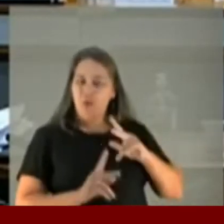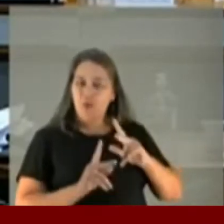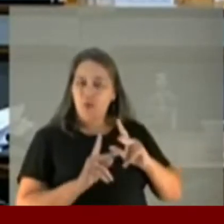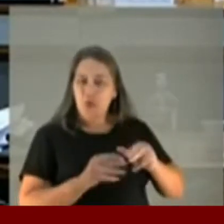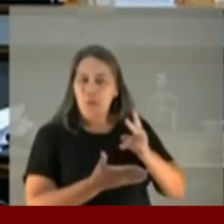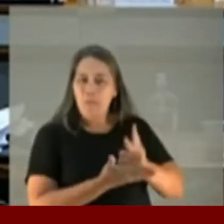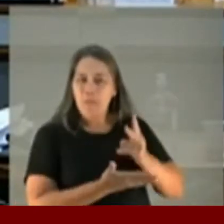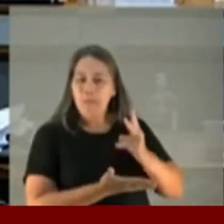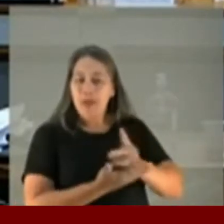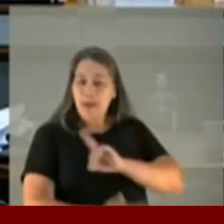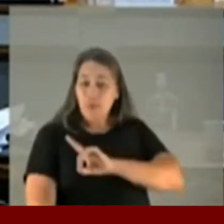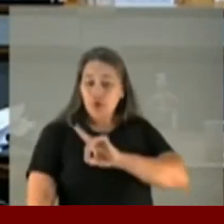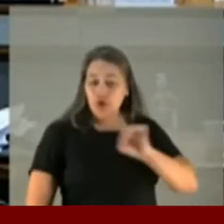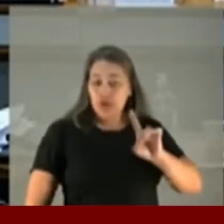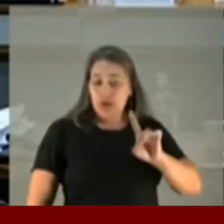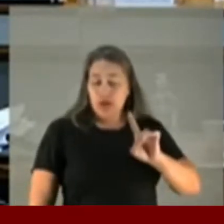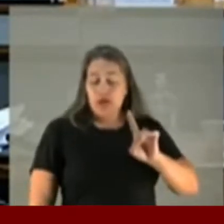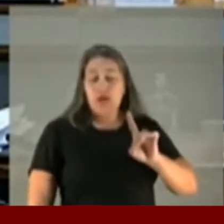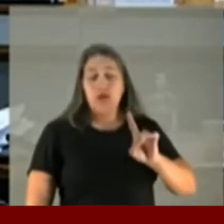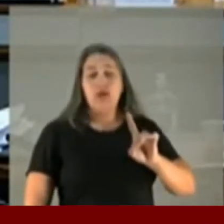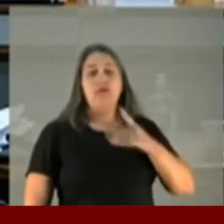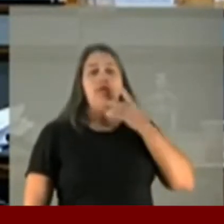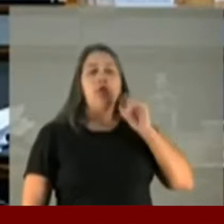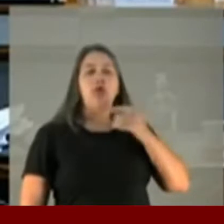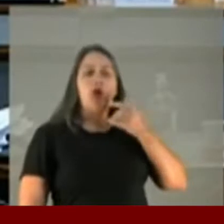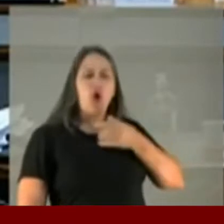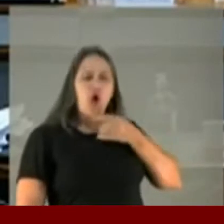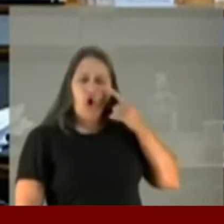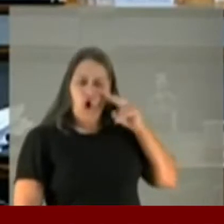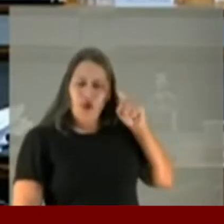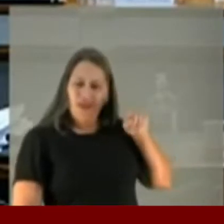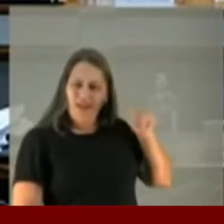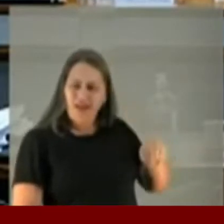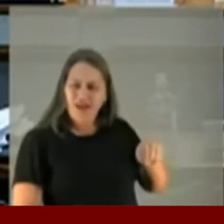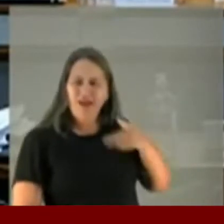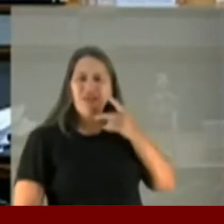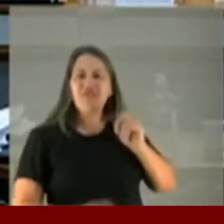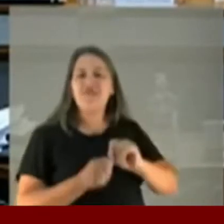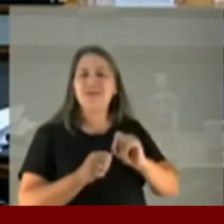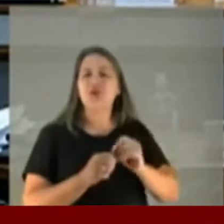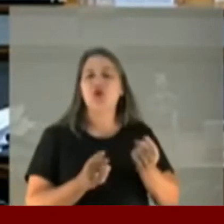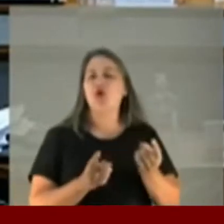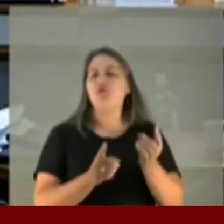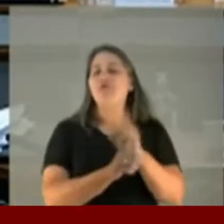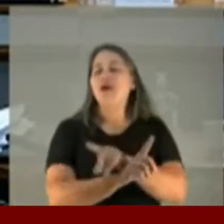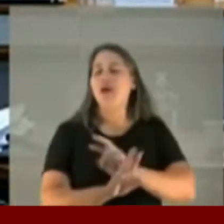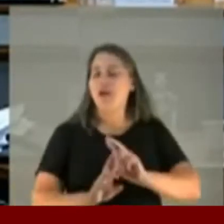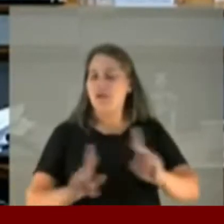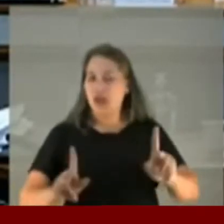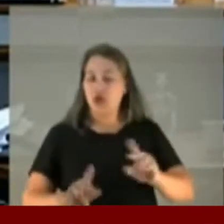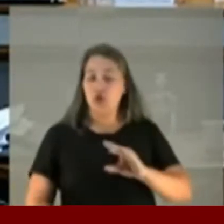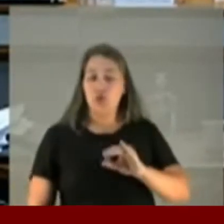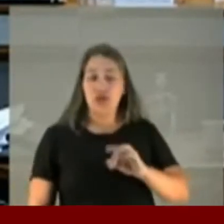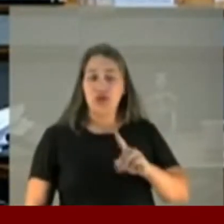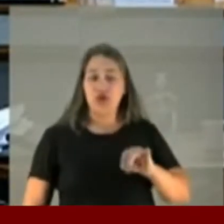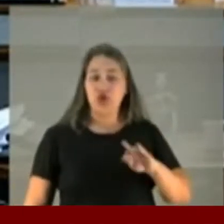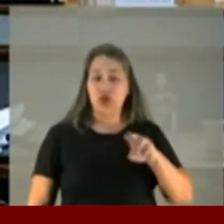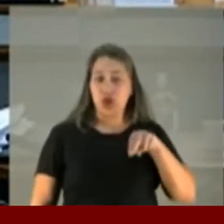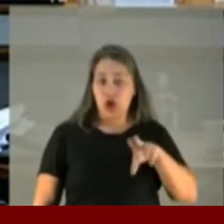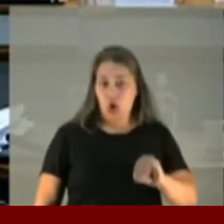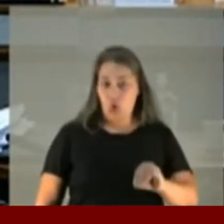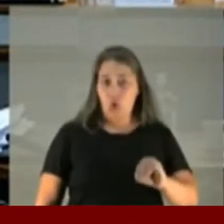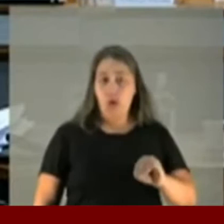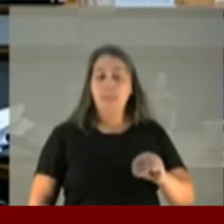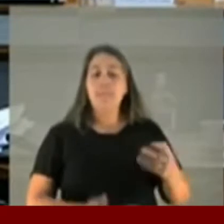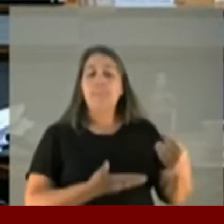dia o áudio, dizendo que olha lá ele lá, porém fazendo o inverso aqui. O Cristiano me enviou o áudio, porque ele